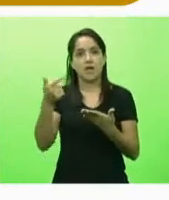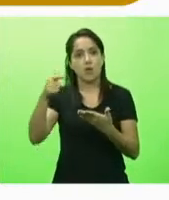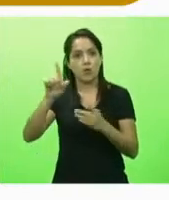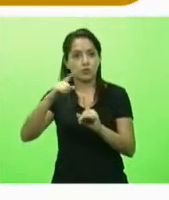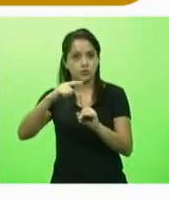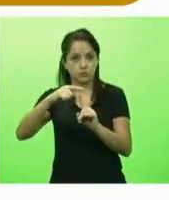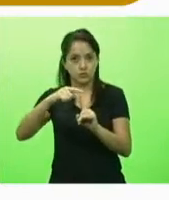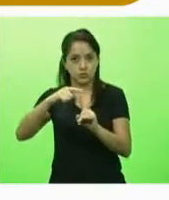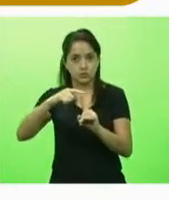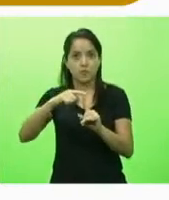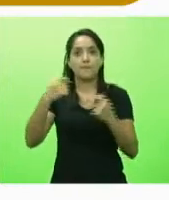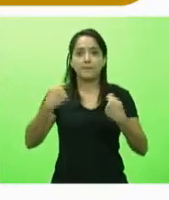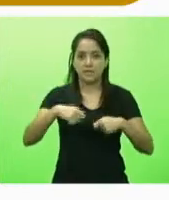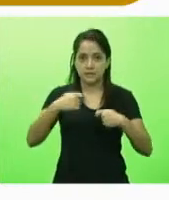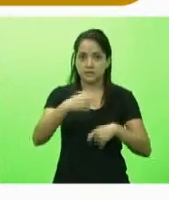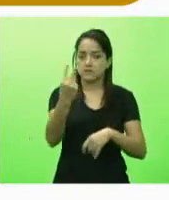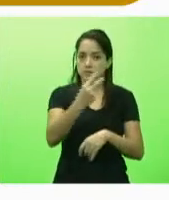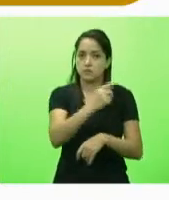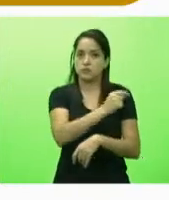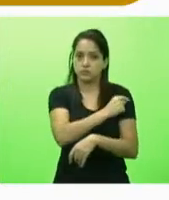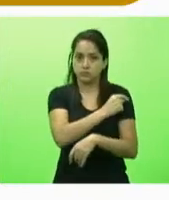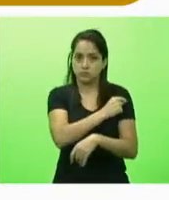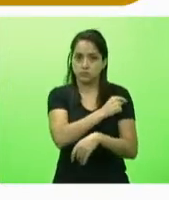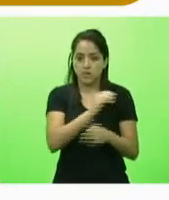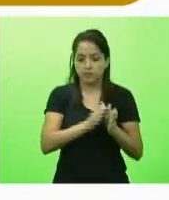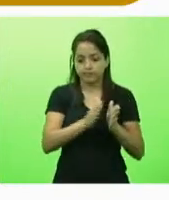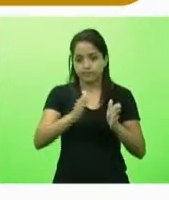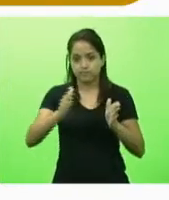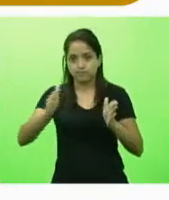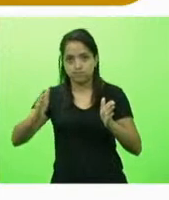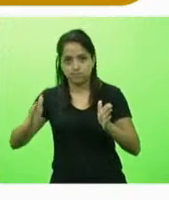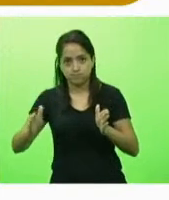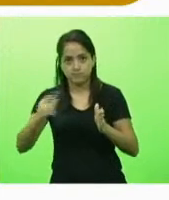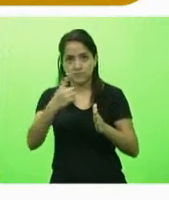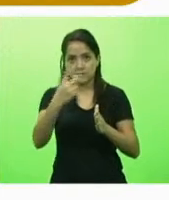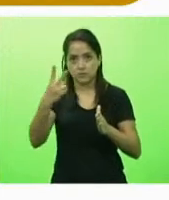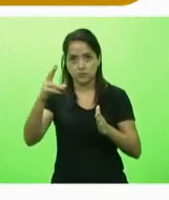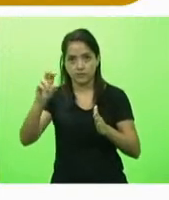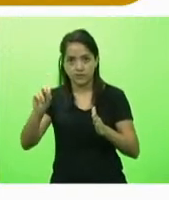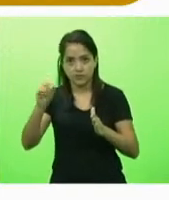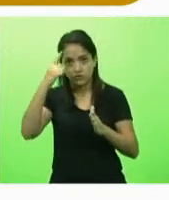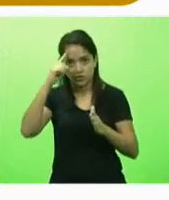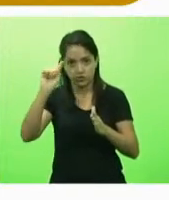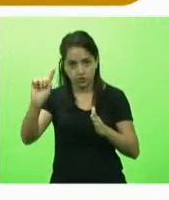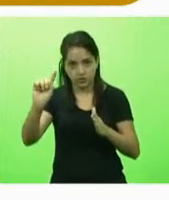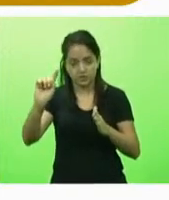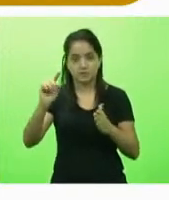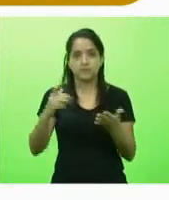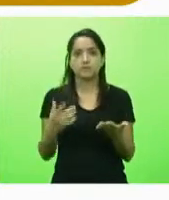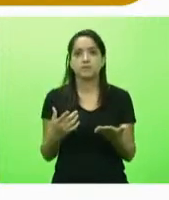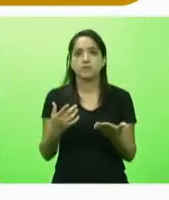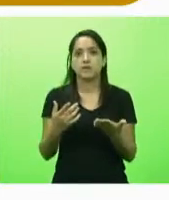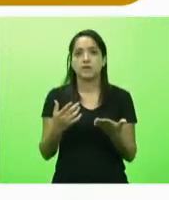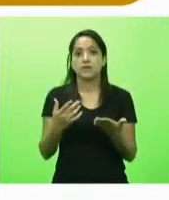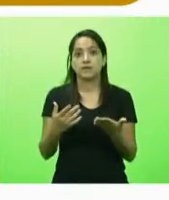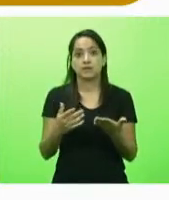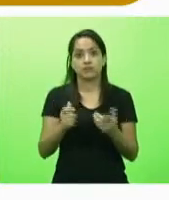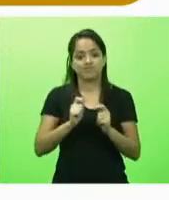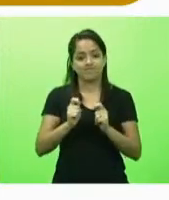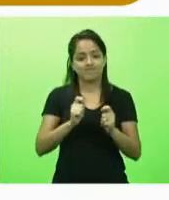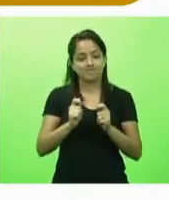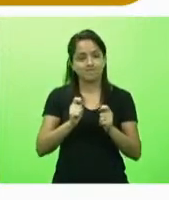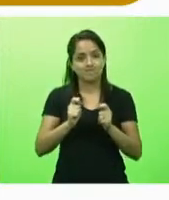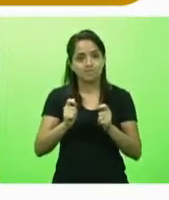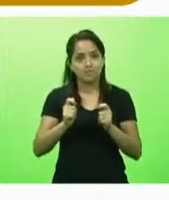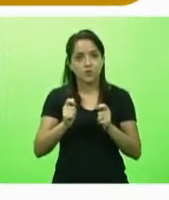exige a segunda dose em 120 em 12 semanas então por conta disso o estado não reteve a segunda dose como